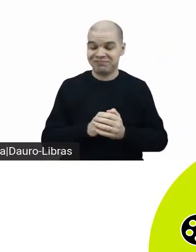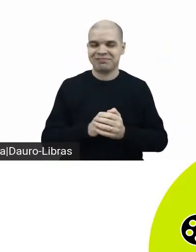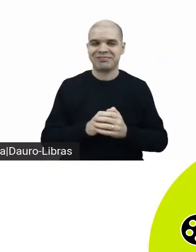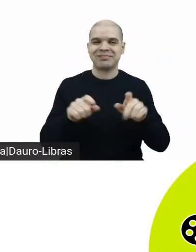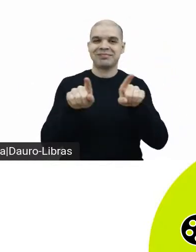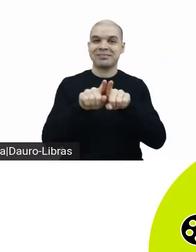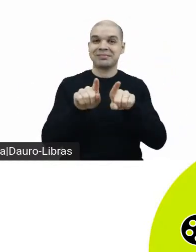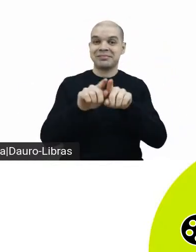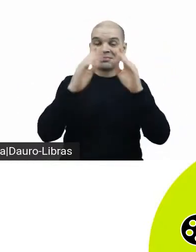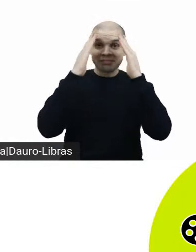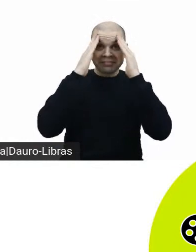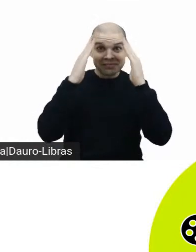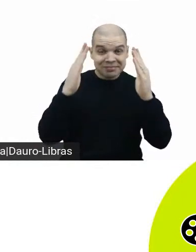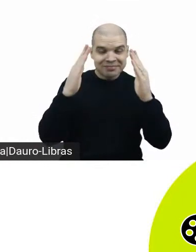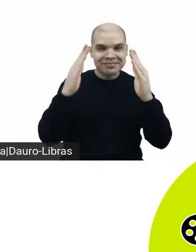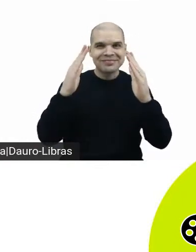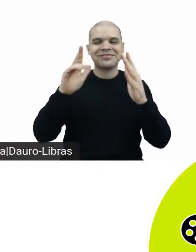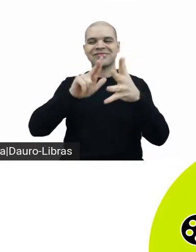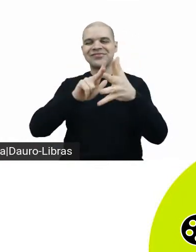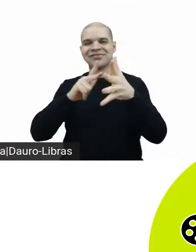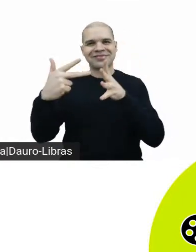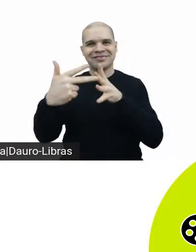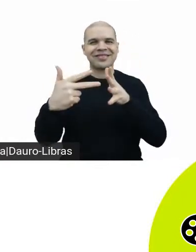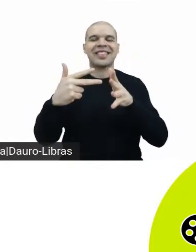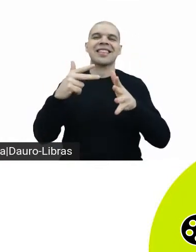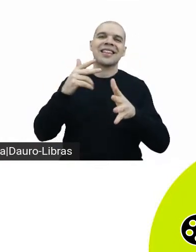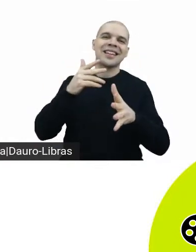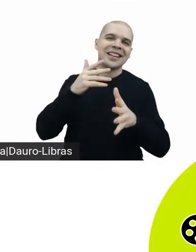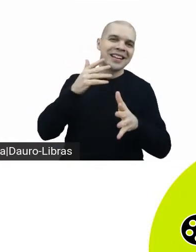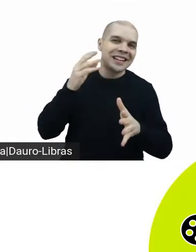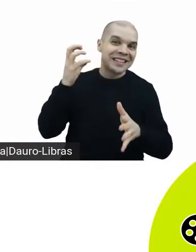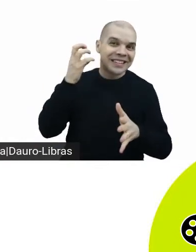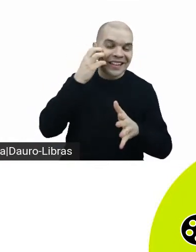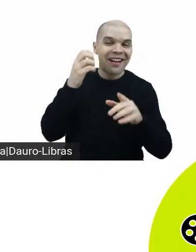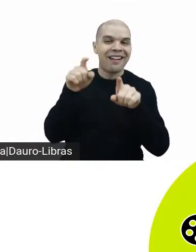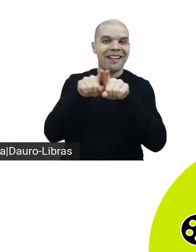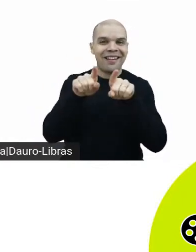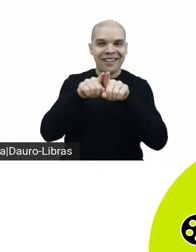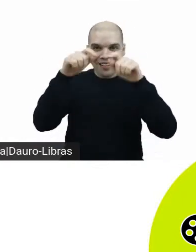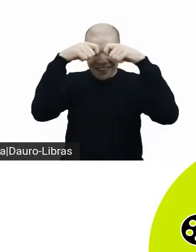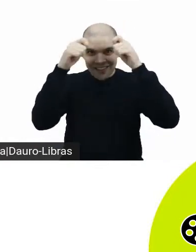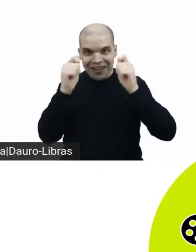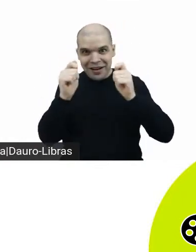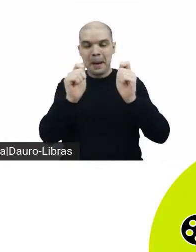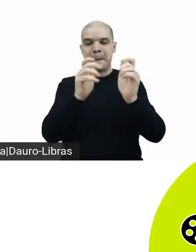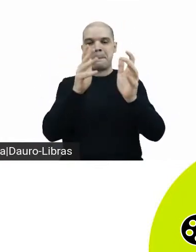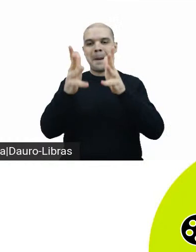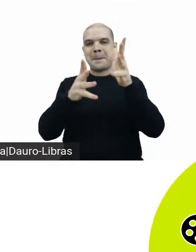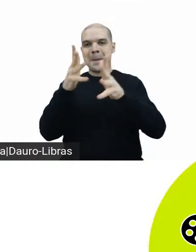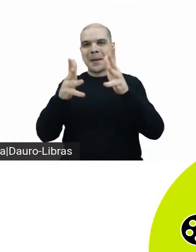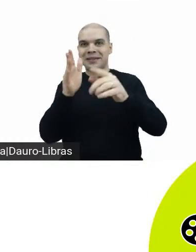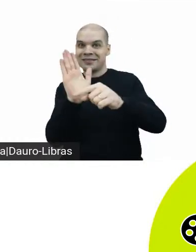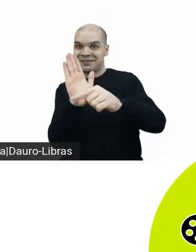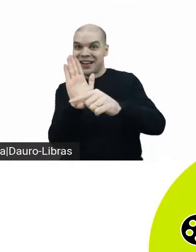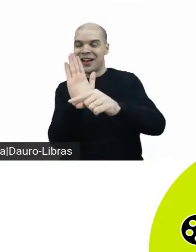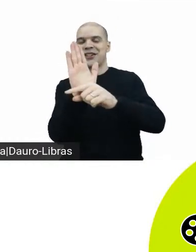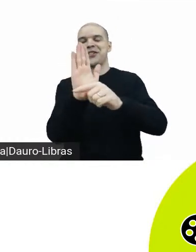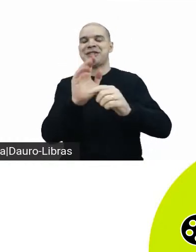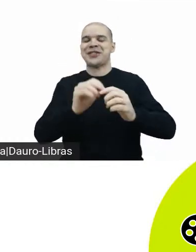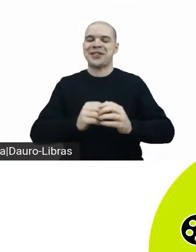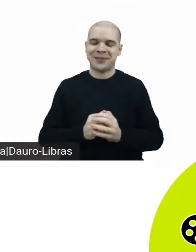equipe aqui do Libras 360, Dauro com a gente hoje, e Amanda, então, que eles dão super essa força para a gente aqui,